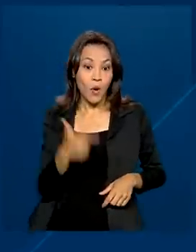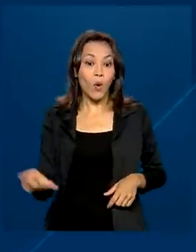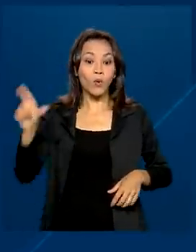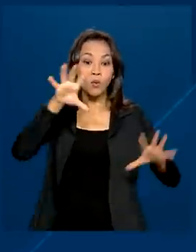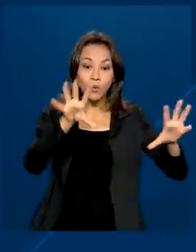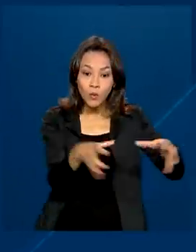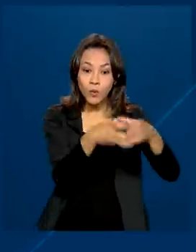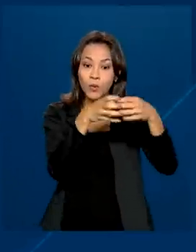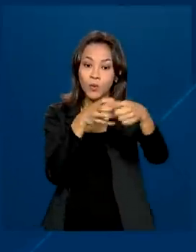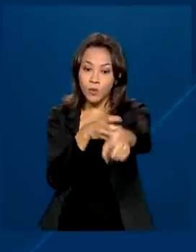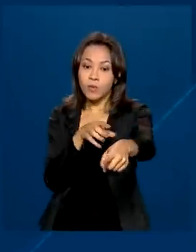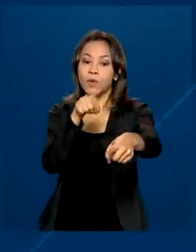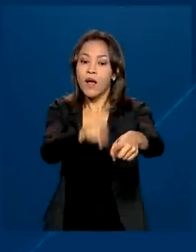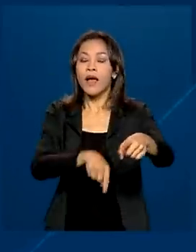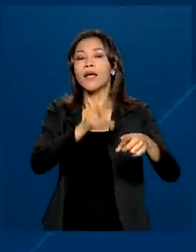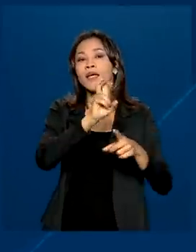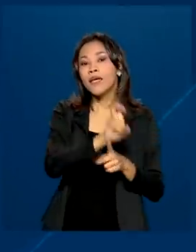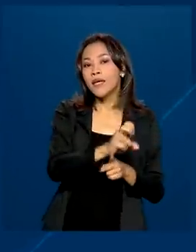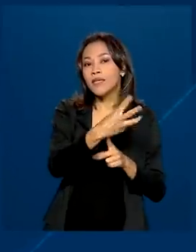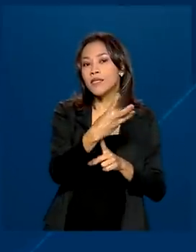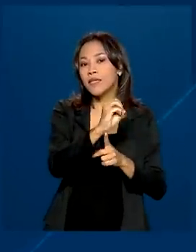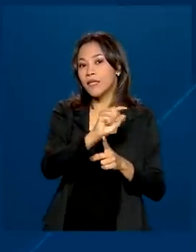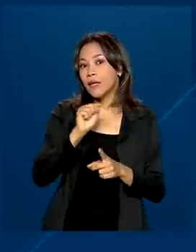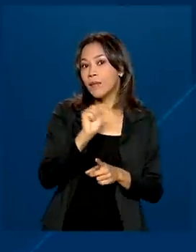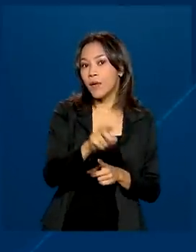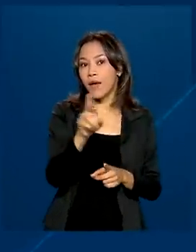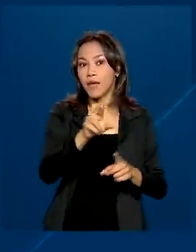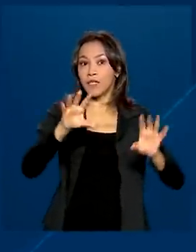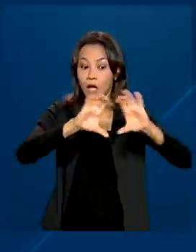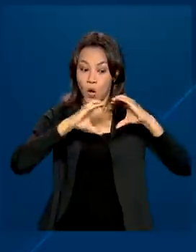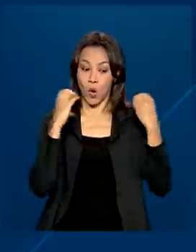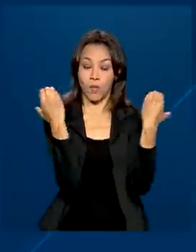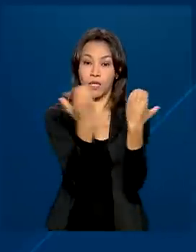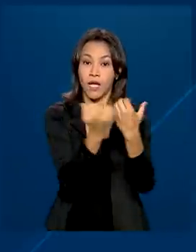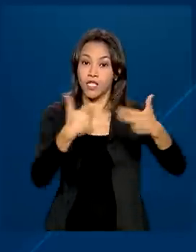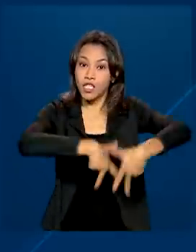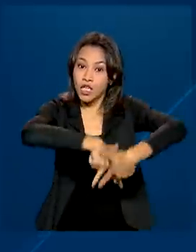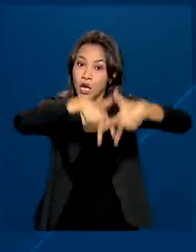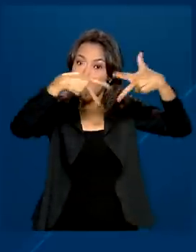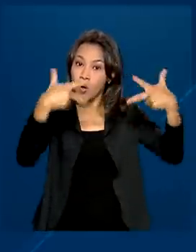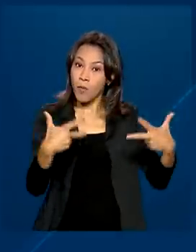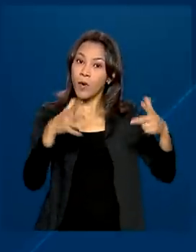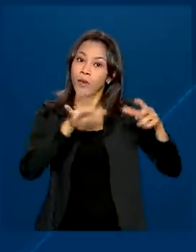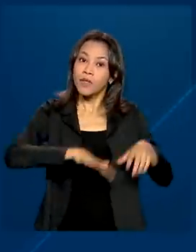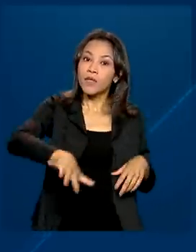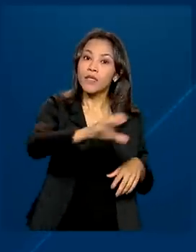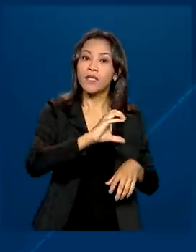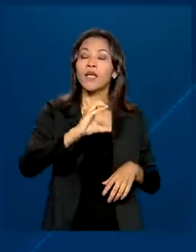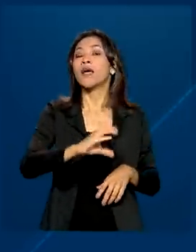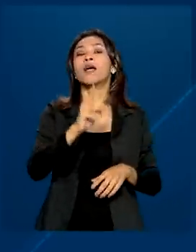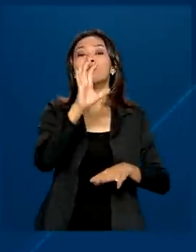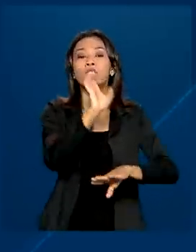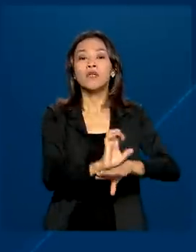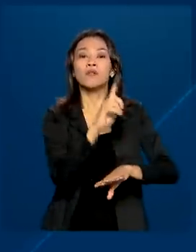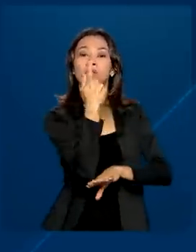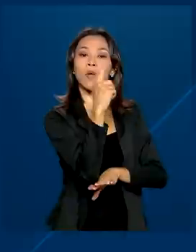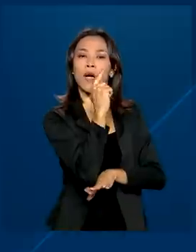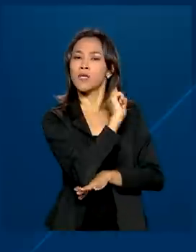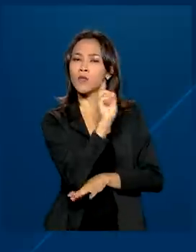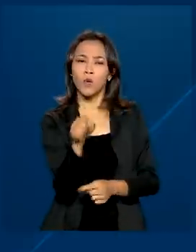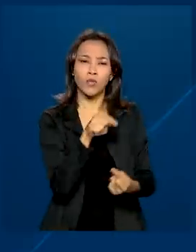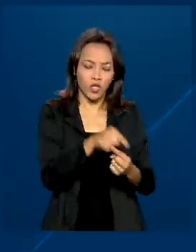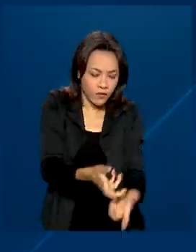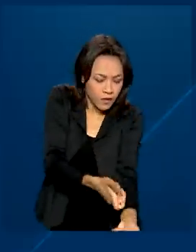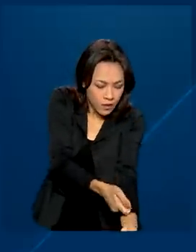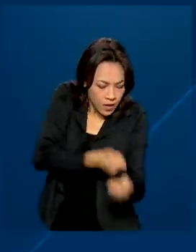quase 530 mil reais para famílias da comunidade quilombola do Brejão, na Chapada dos Veadeiros, em Goiás, para produção de